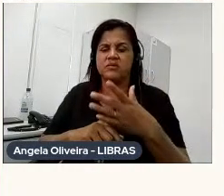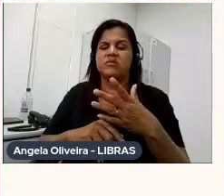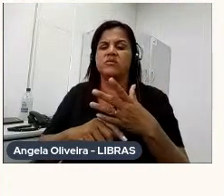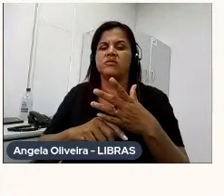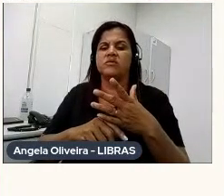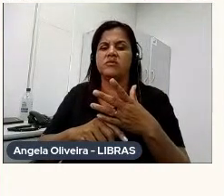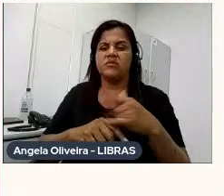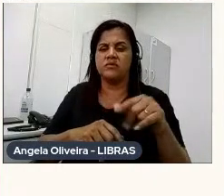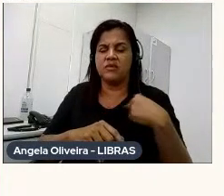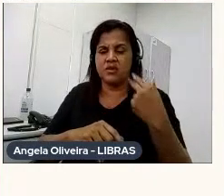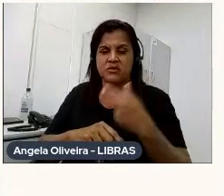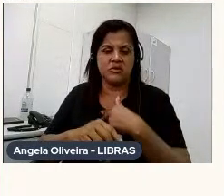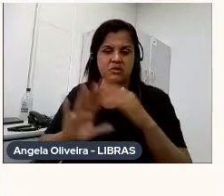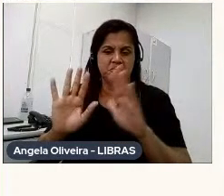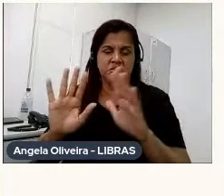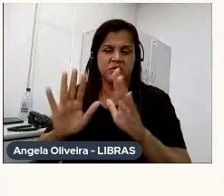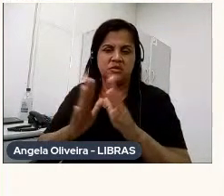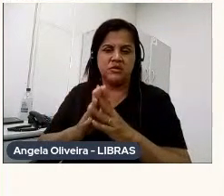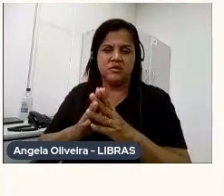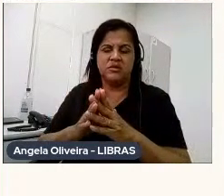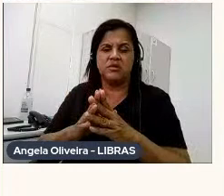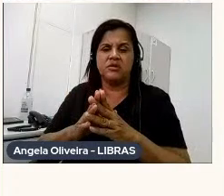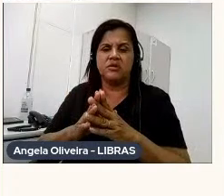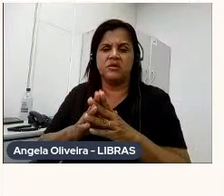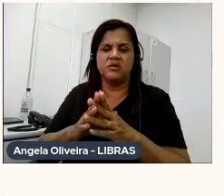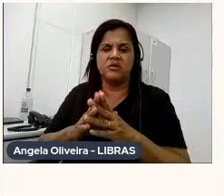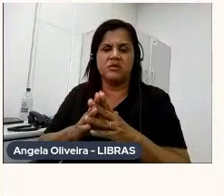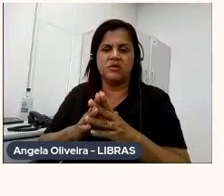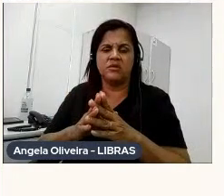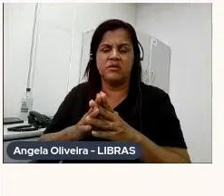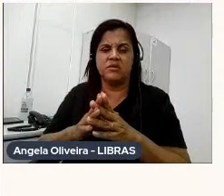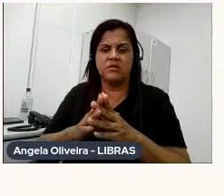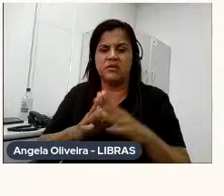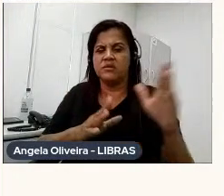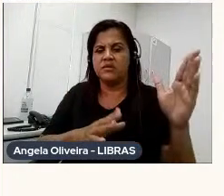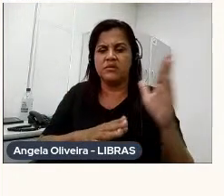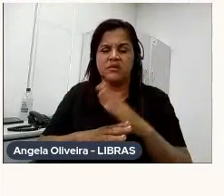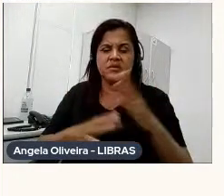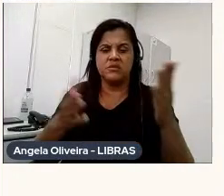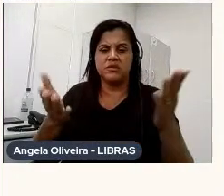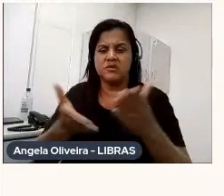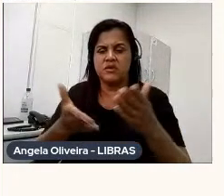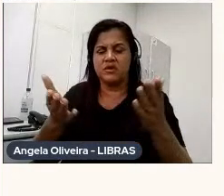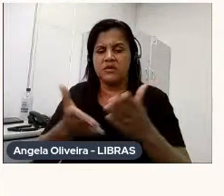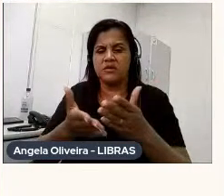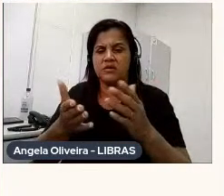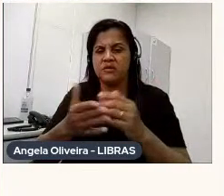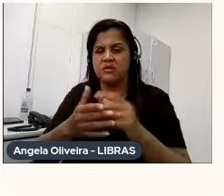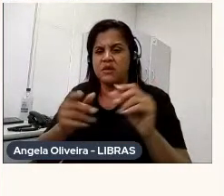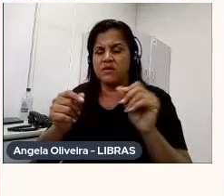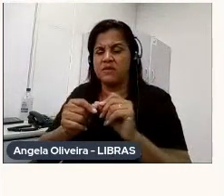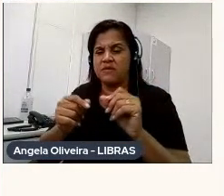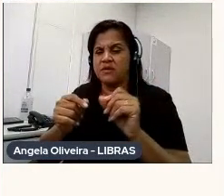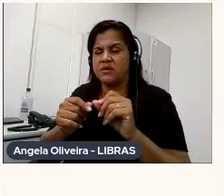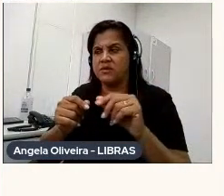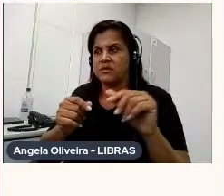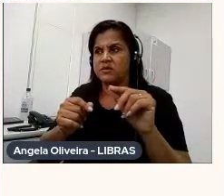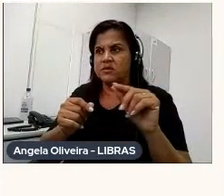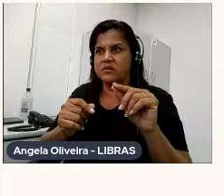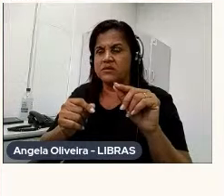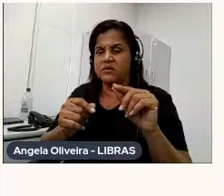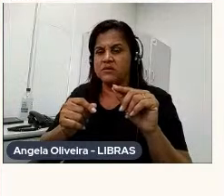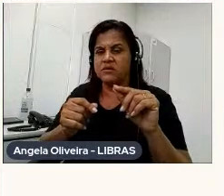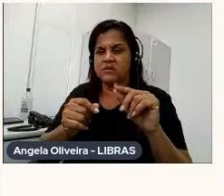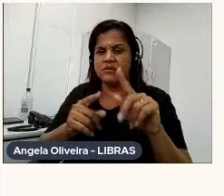sei lá, fizemos o dossiê dessa maneira, vamos agora fazer o longa, a gente propôs uma nova história,